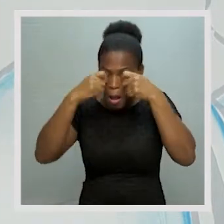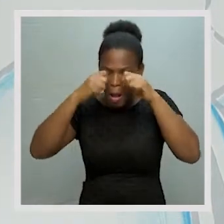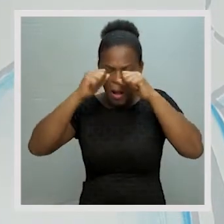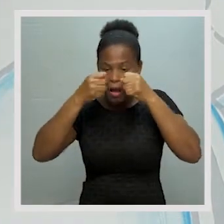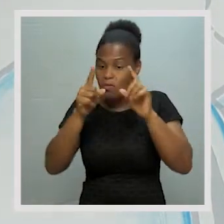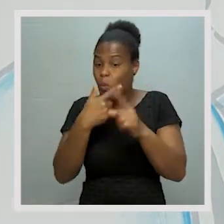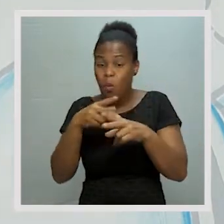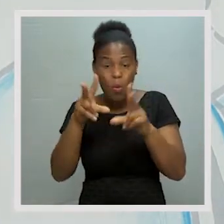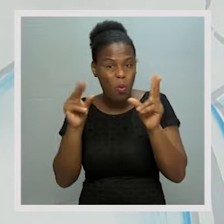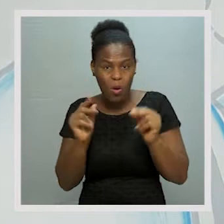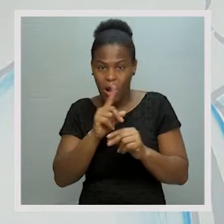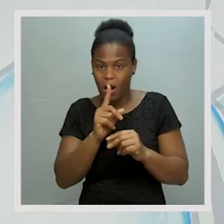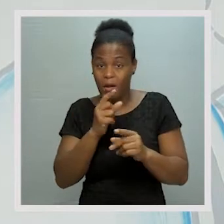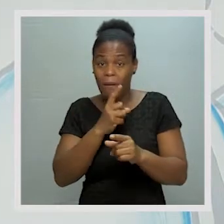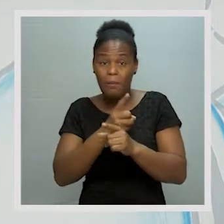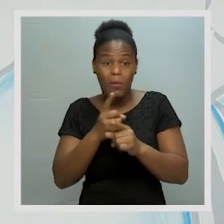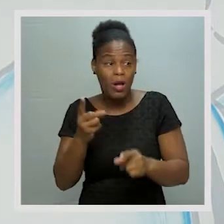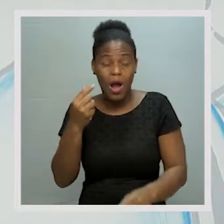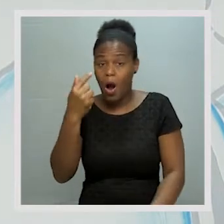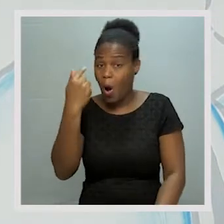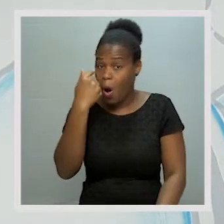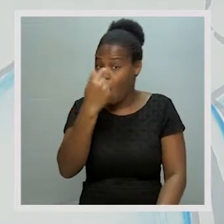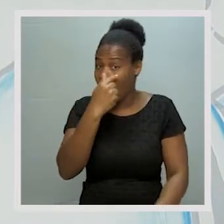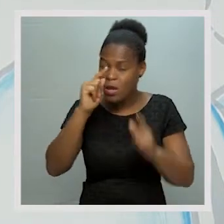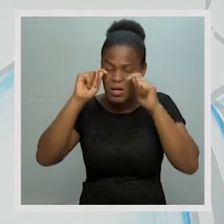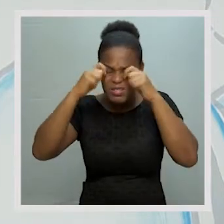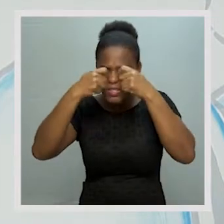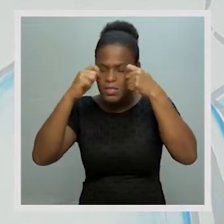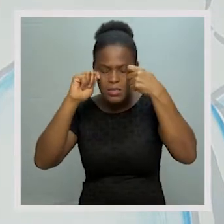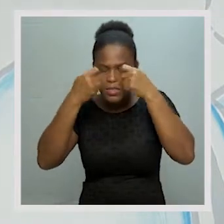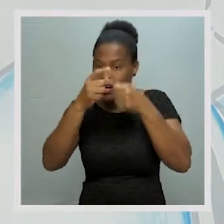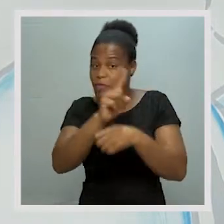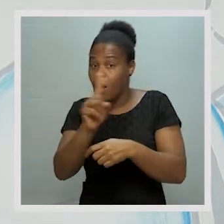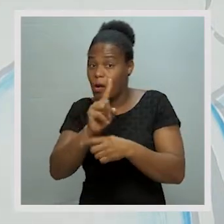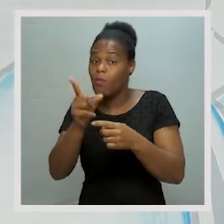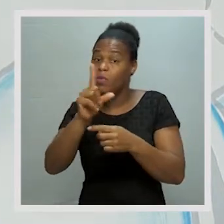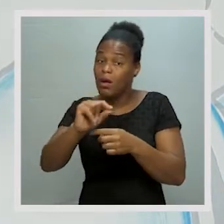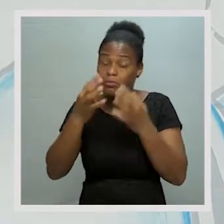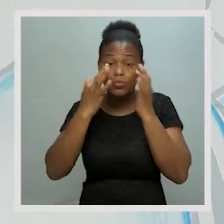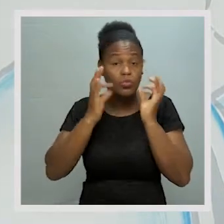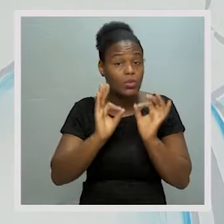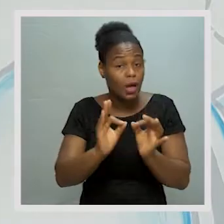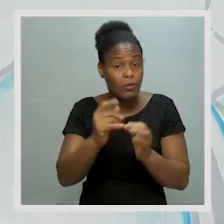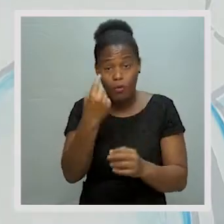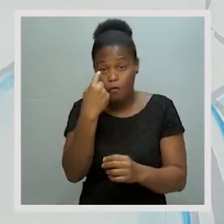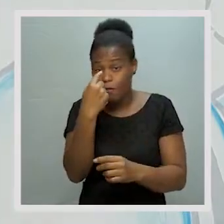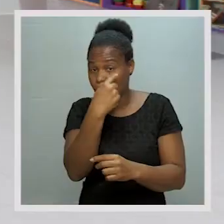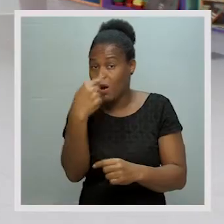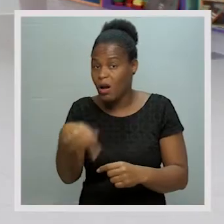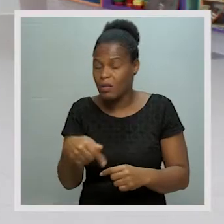de Deus. Entenderam? Porque não esfregar os olhos é também um dos cuidados a ter com a nossa visão.